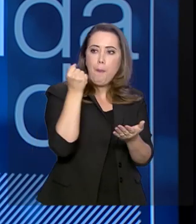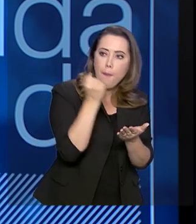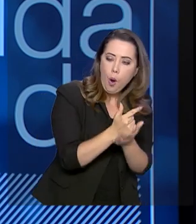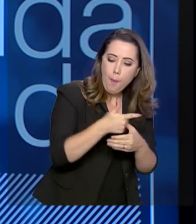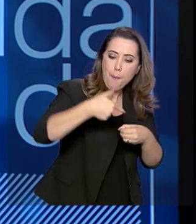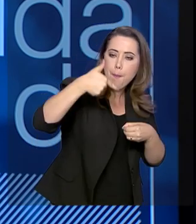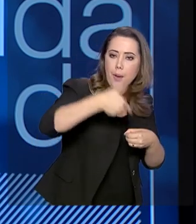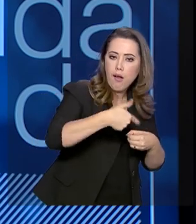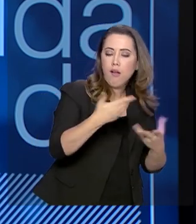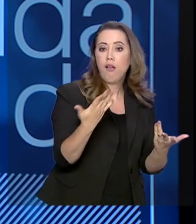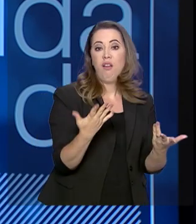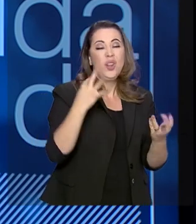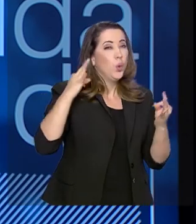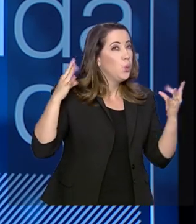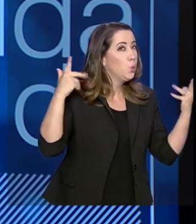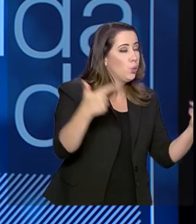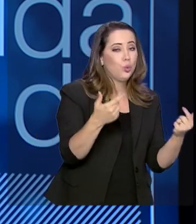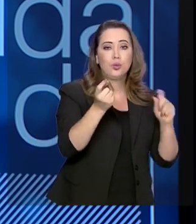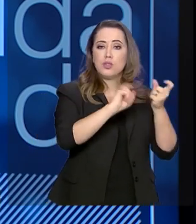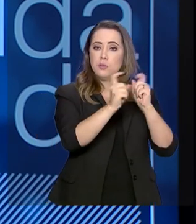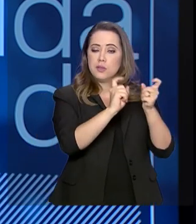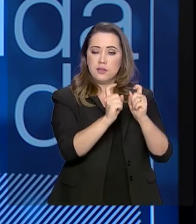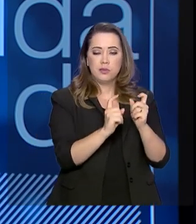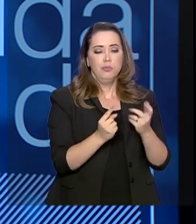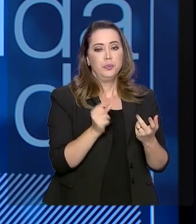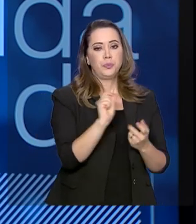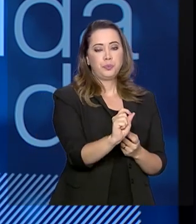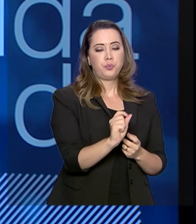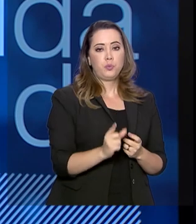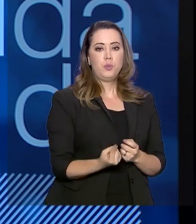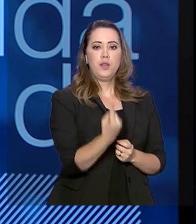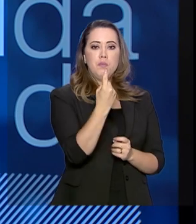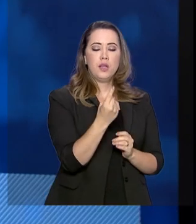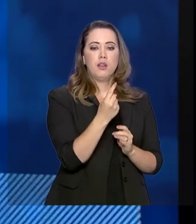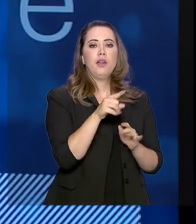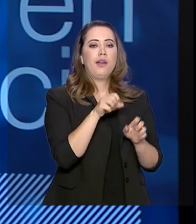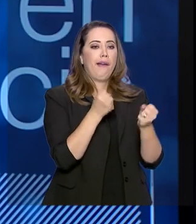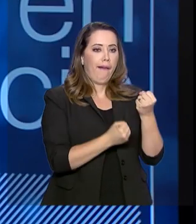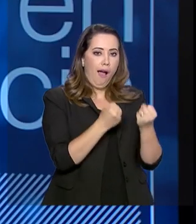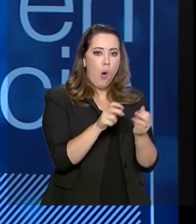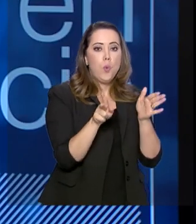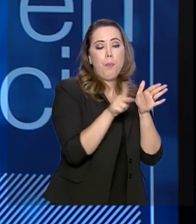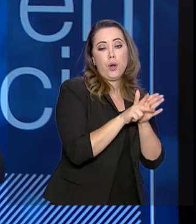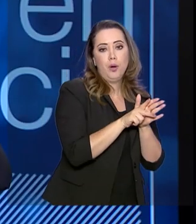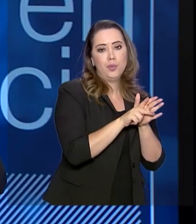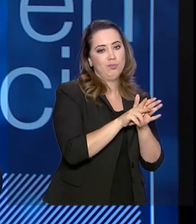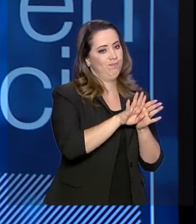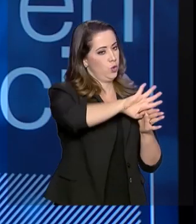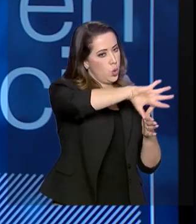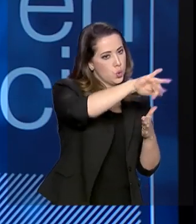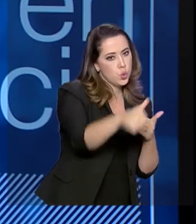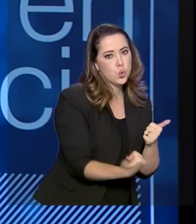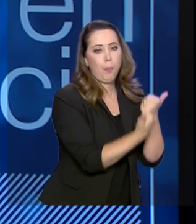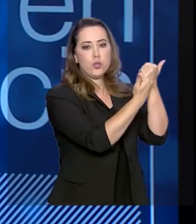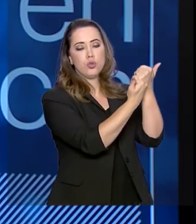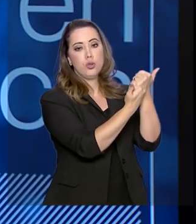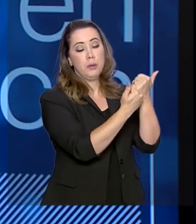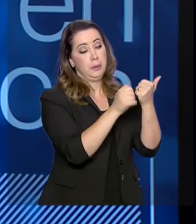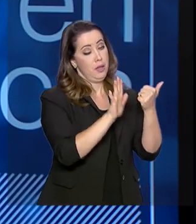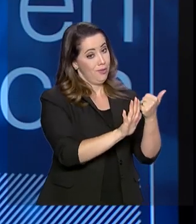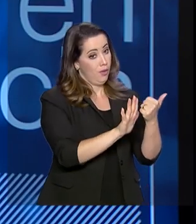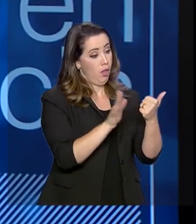toda uma estrutura de gestão para ter uma frota própria. Nós substituímos tudo isso por um